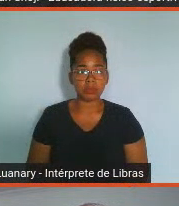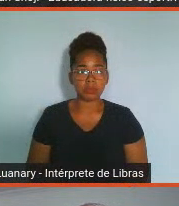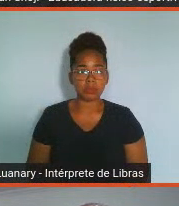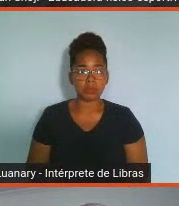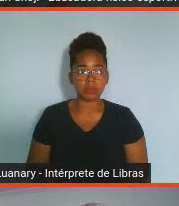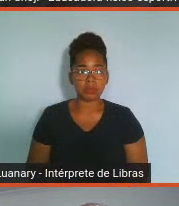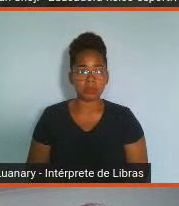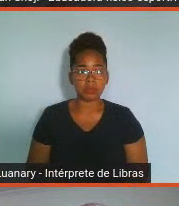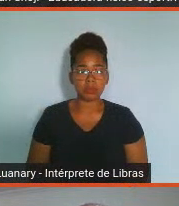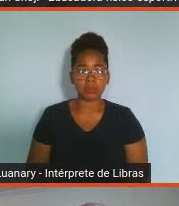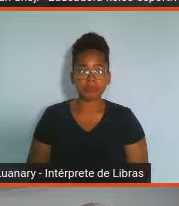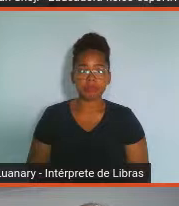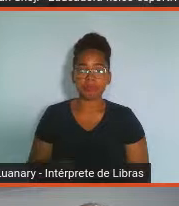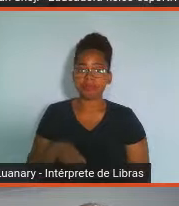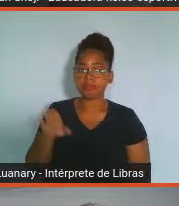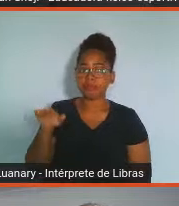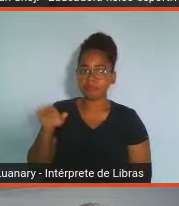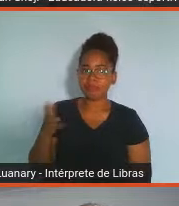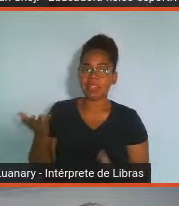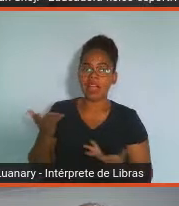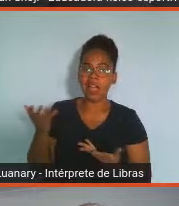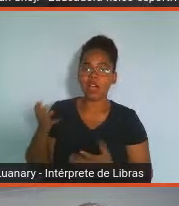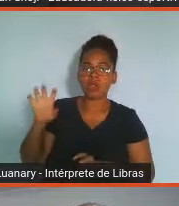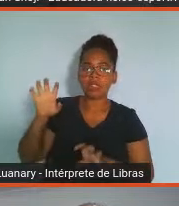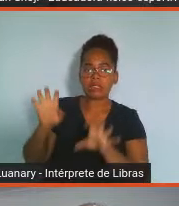Ela está travando, agora está travada.